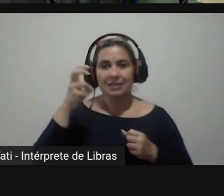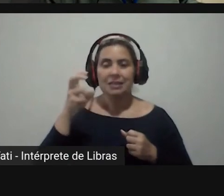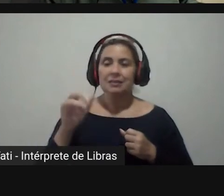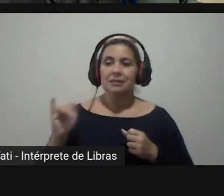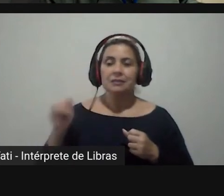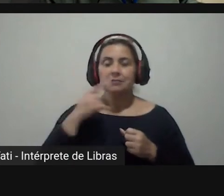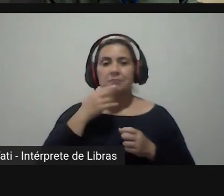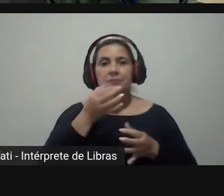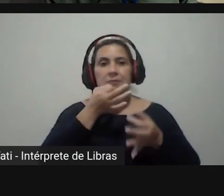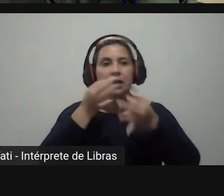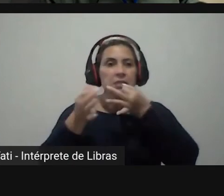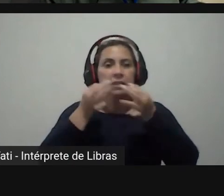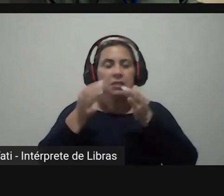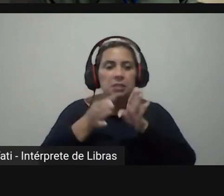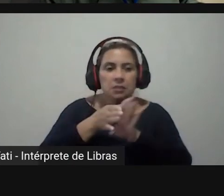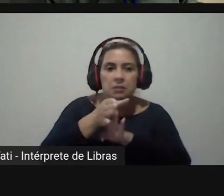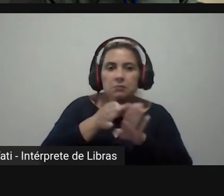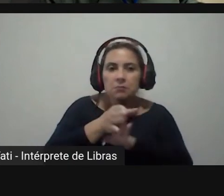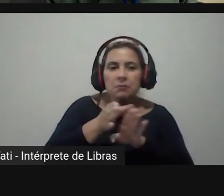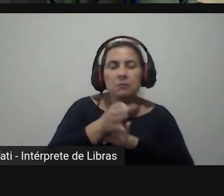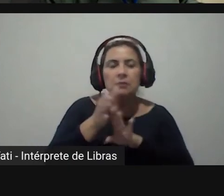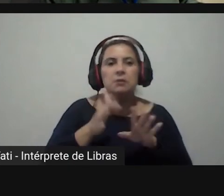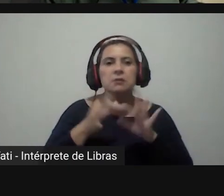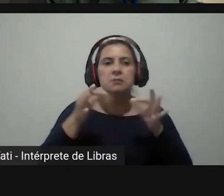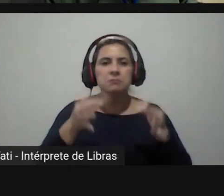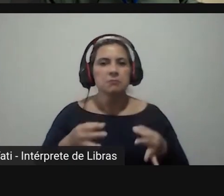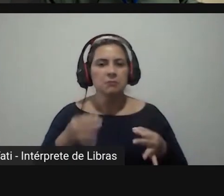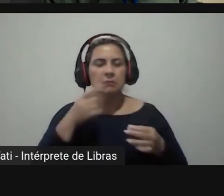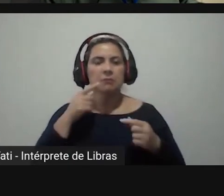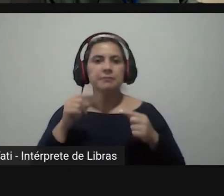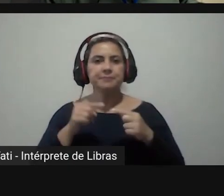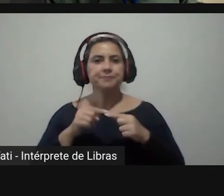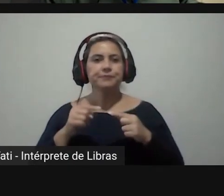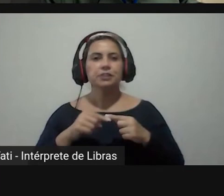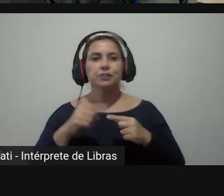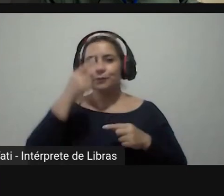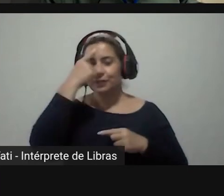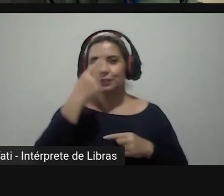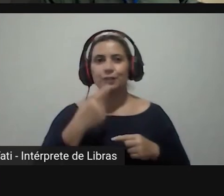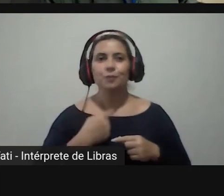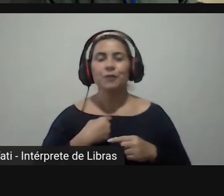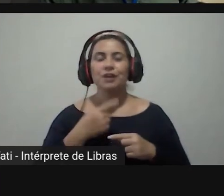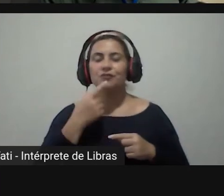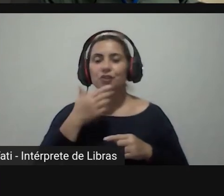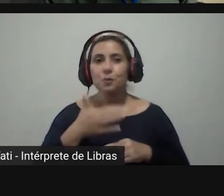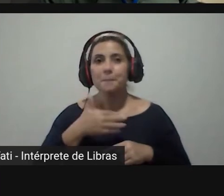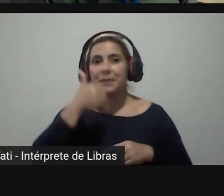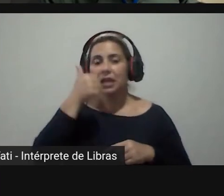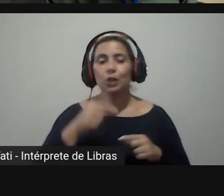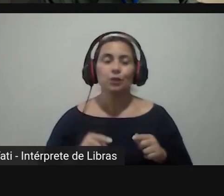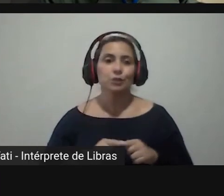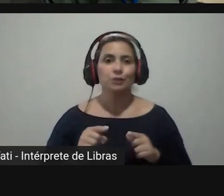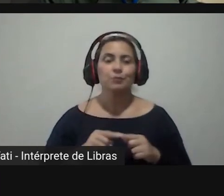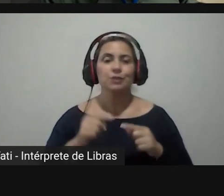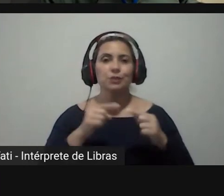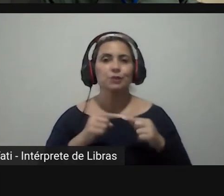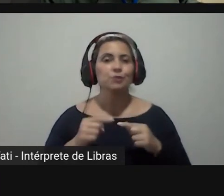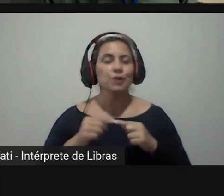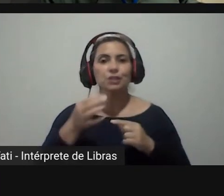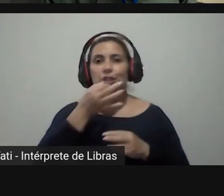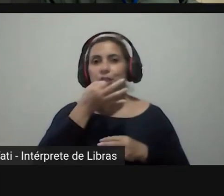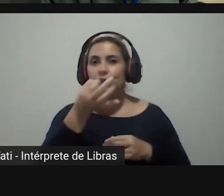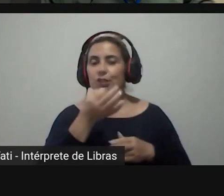encaminhamento mais preciso identificando melhor o perfil do parlamentar mais aderente àquela sugestão